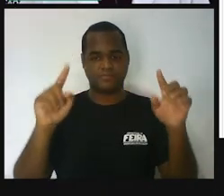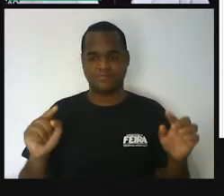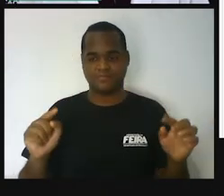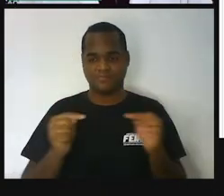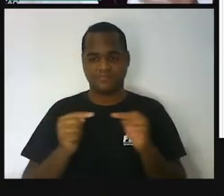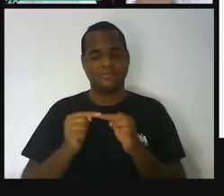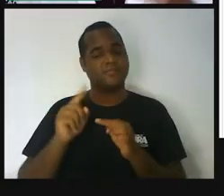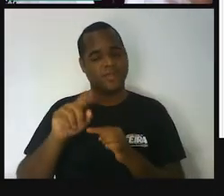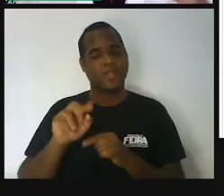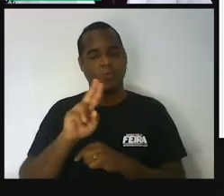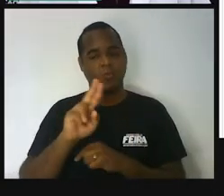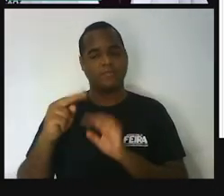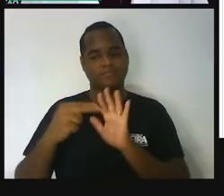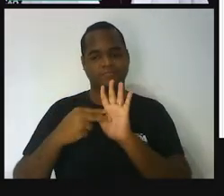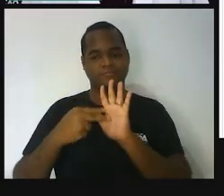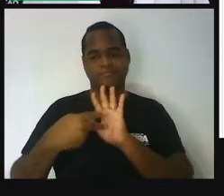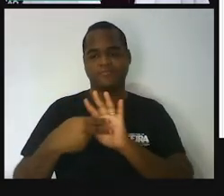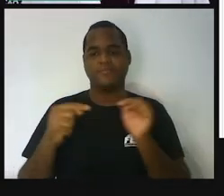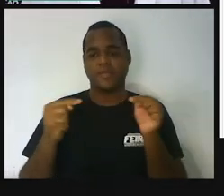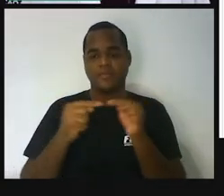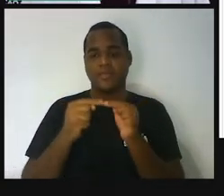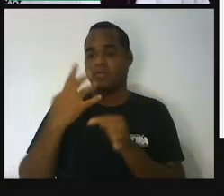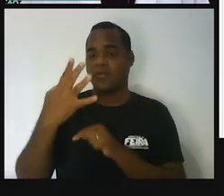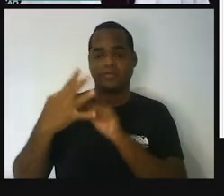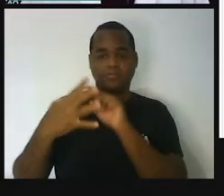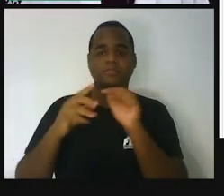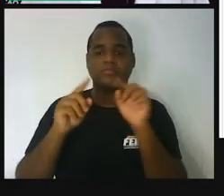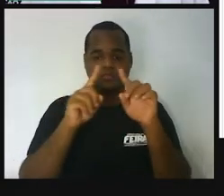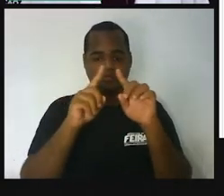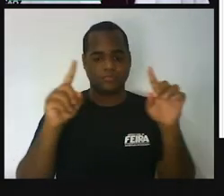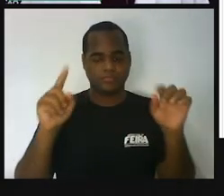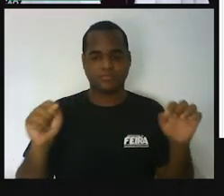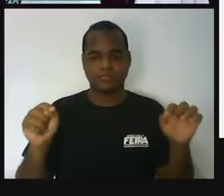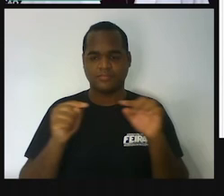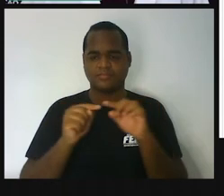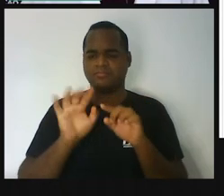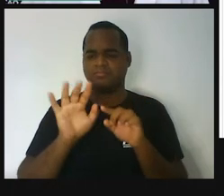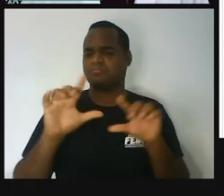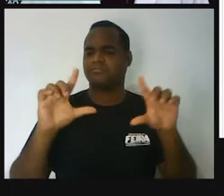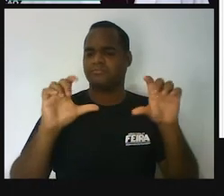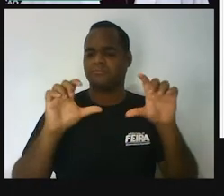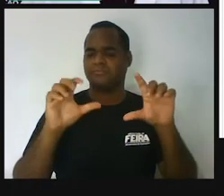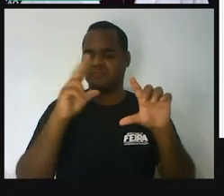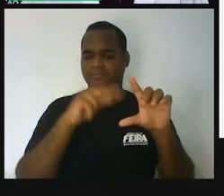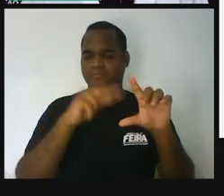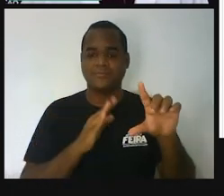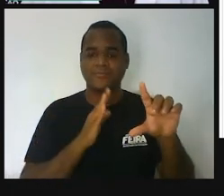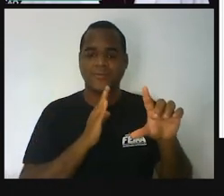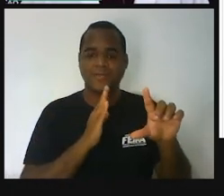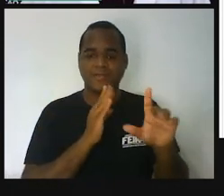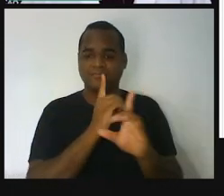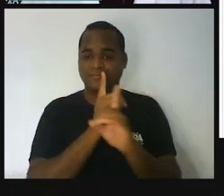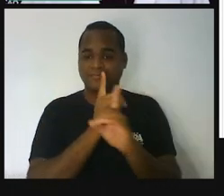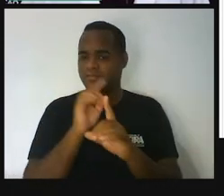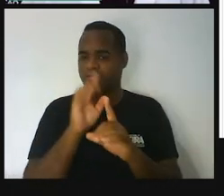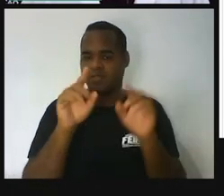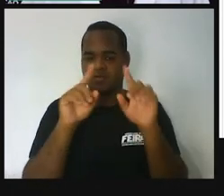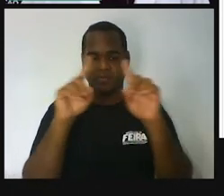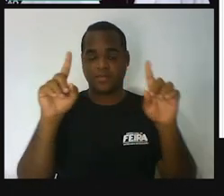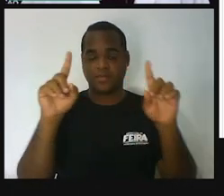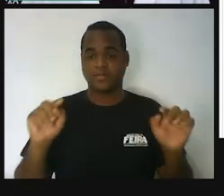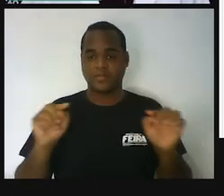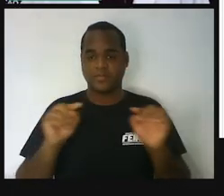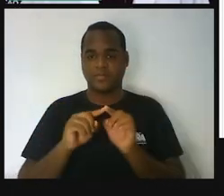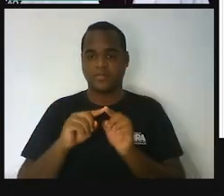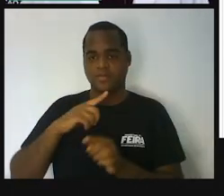quadrilátero. Porque ele tem quatro lados. Só que essa figura aqui, que a gente acabou de achar, não é um quadrado. Tem quatro